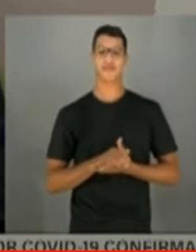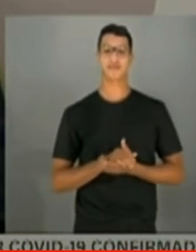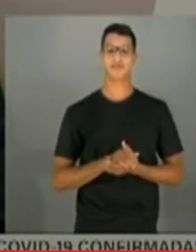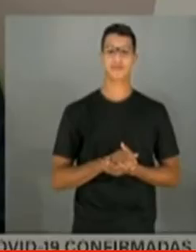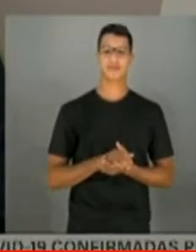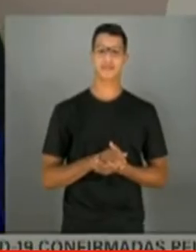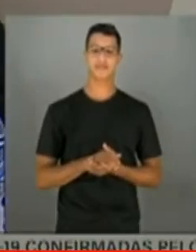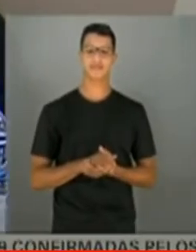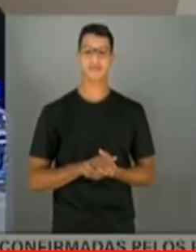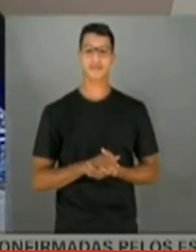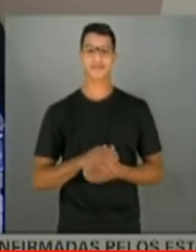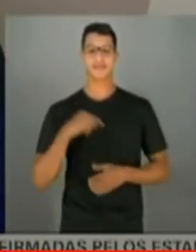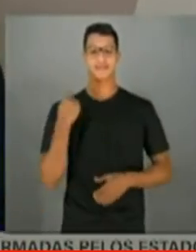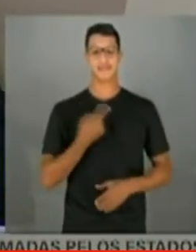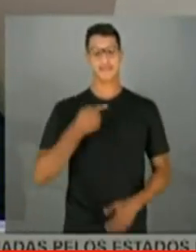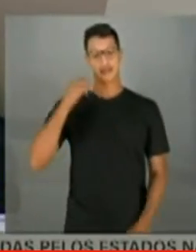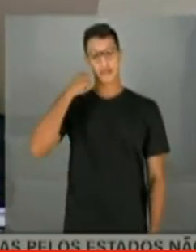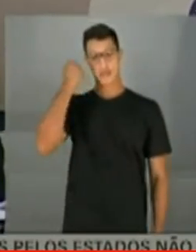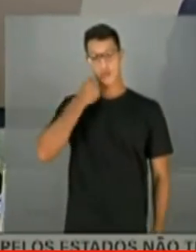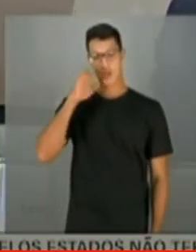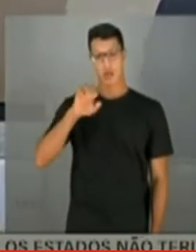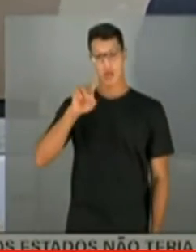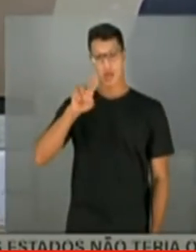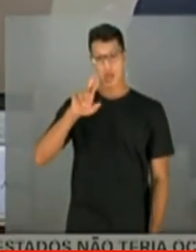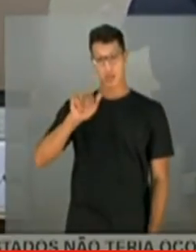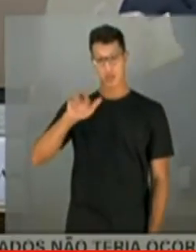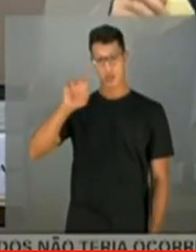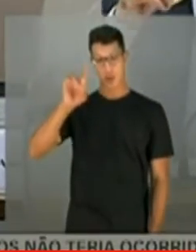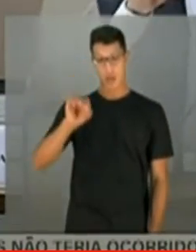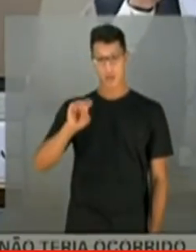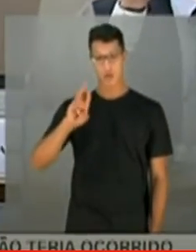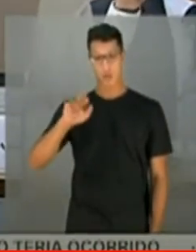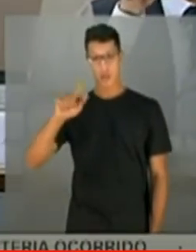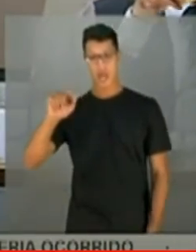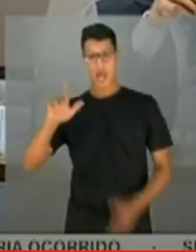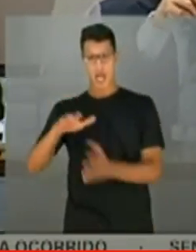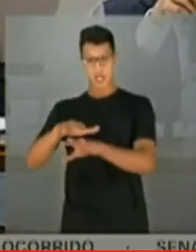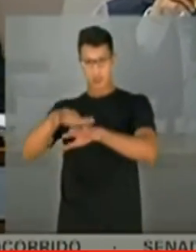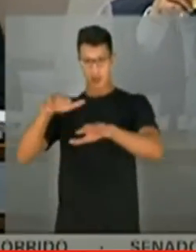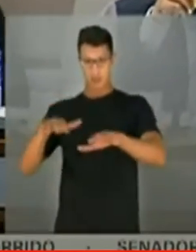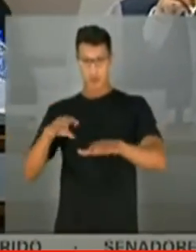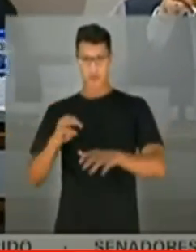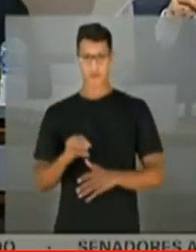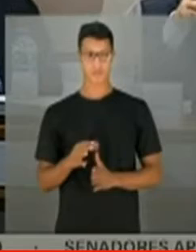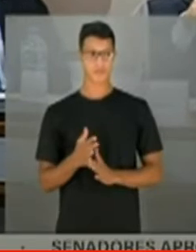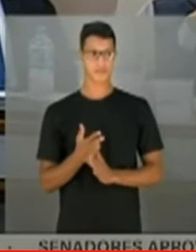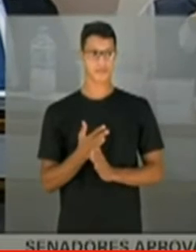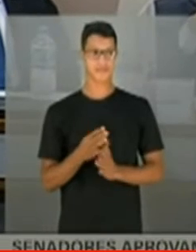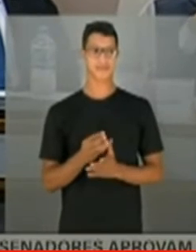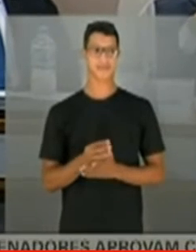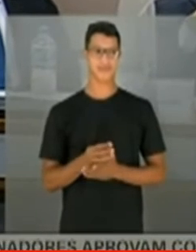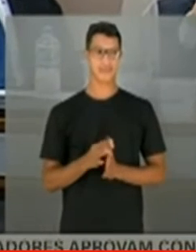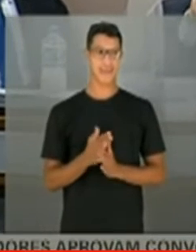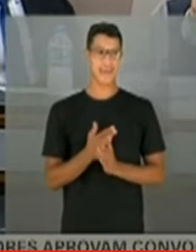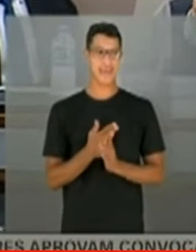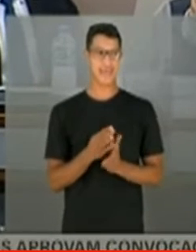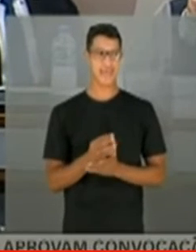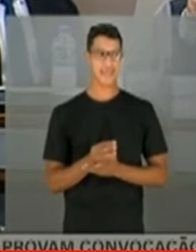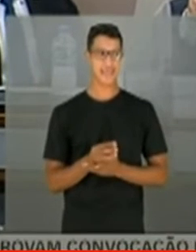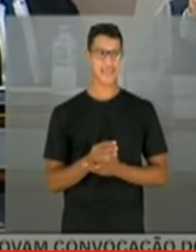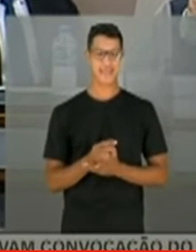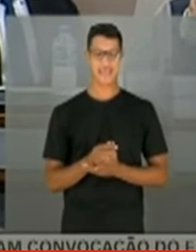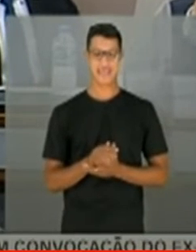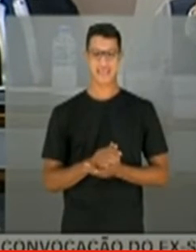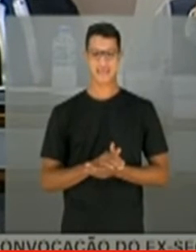Senador Eduardo Braga, remotamente, depois senadora Elisiana. Presidente, só para passar uma ideia adicional para o senador, Nós